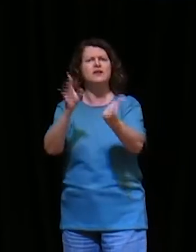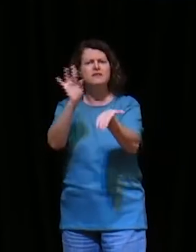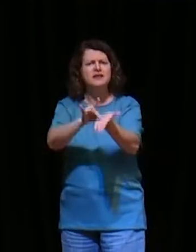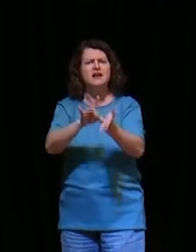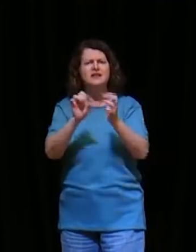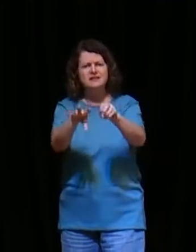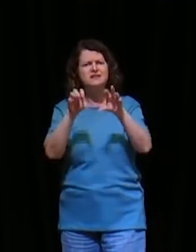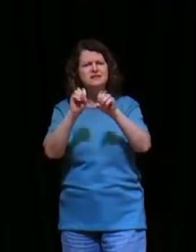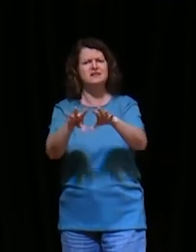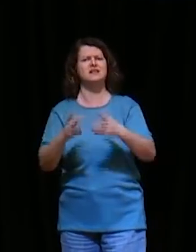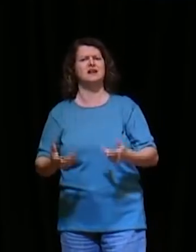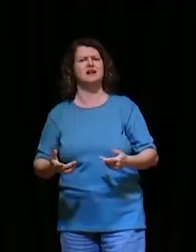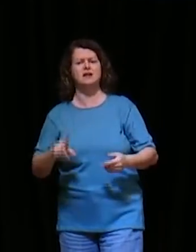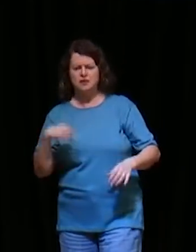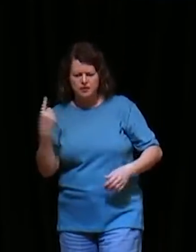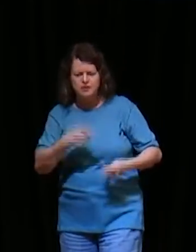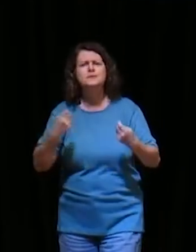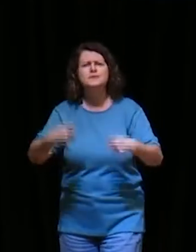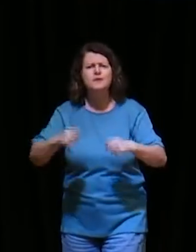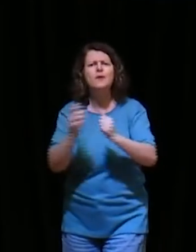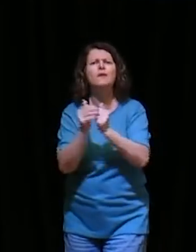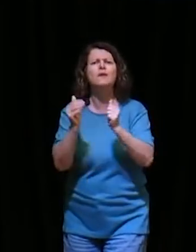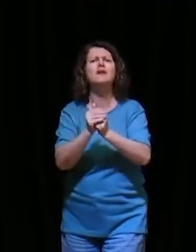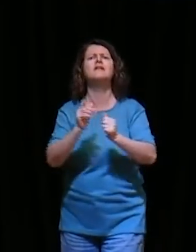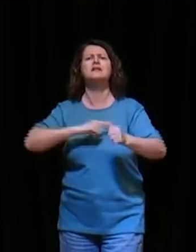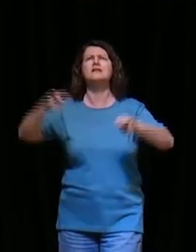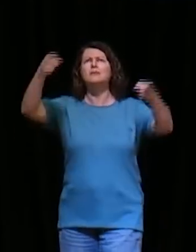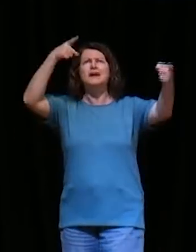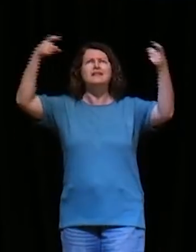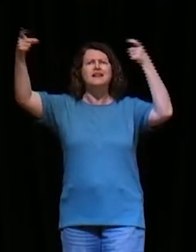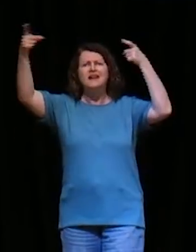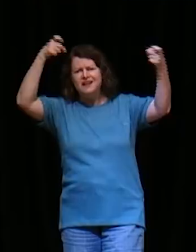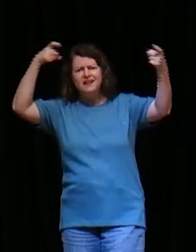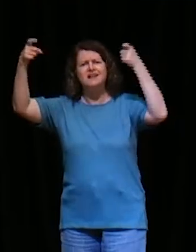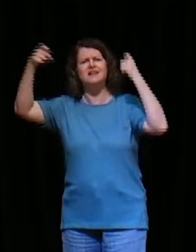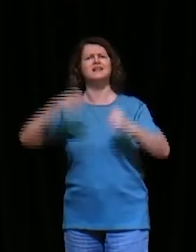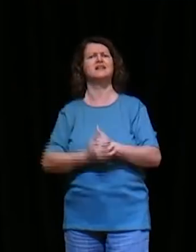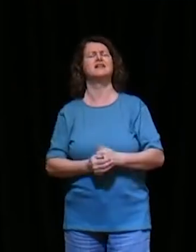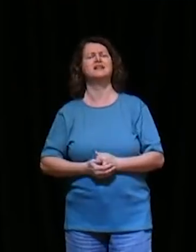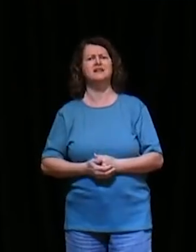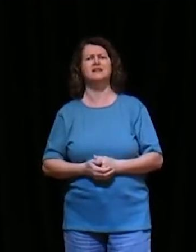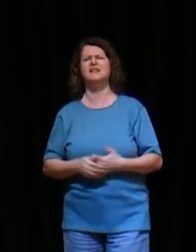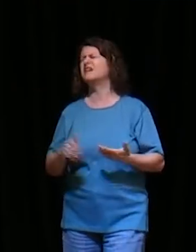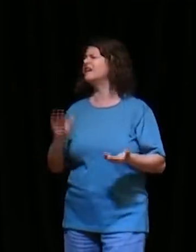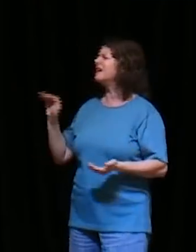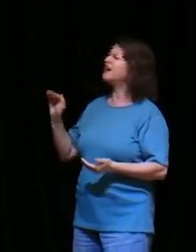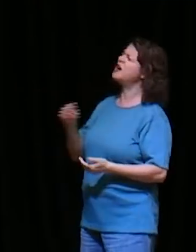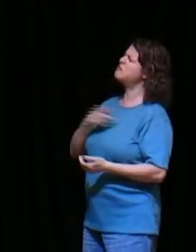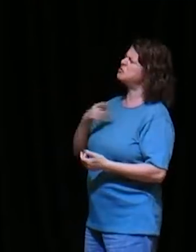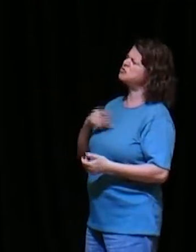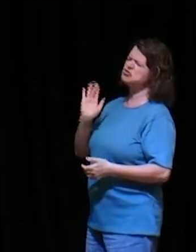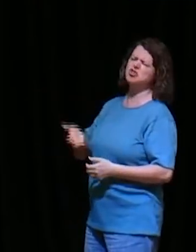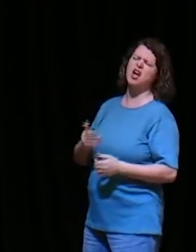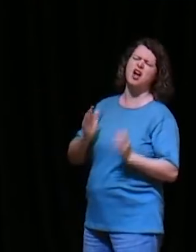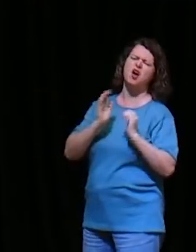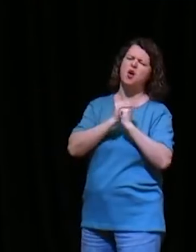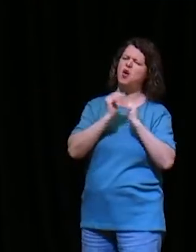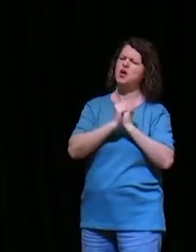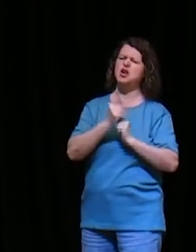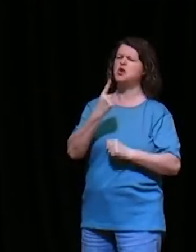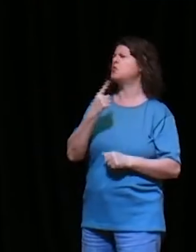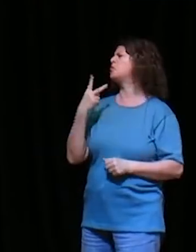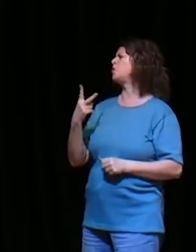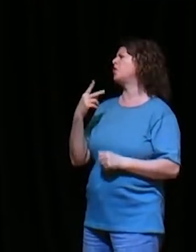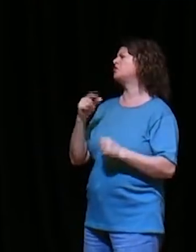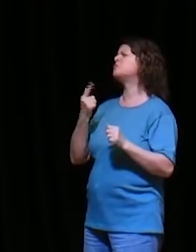Porque existe, um quadro, de batalha espiritual, ah pastor, já orei um dia, que Daniel, orou, foi 21 dias, ele jejuou,